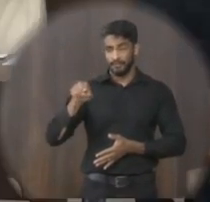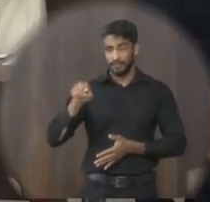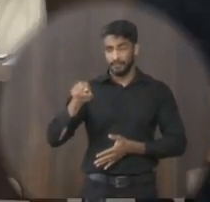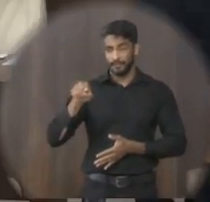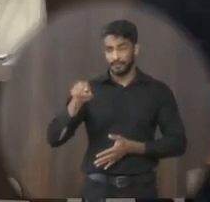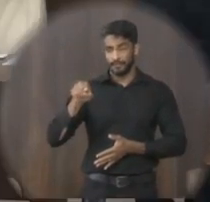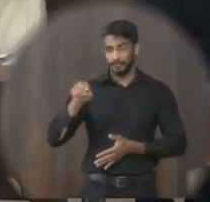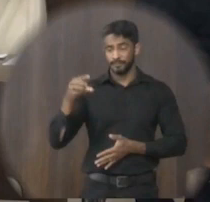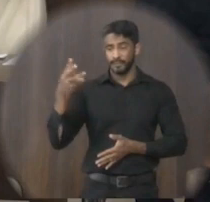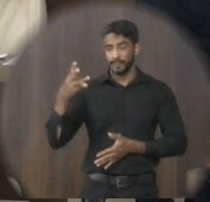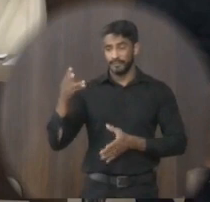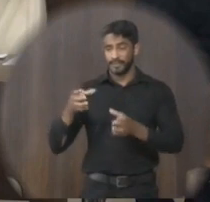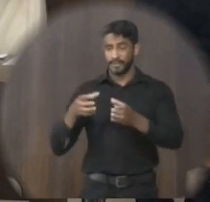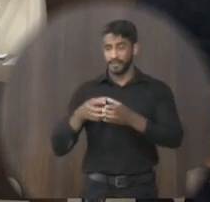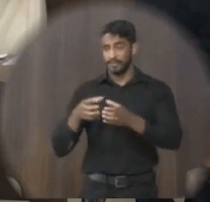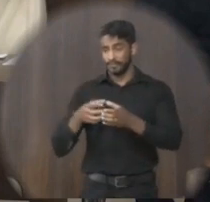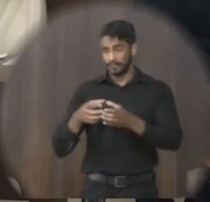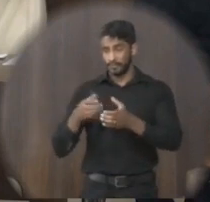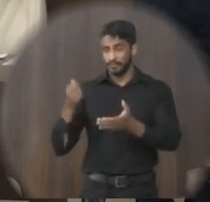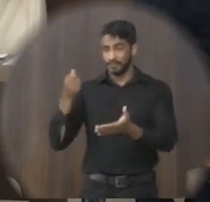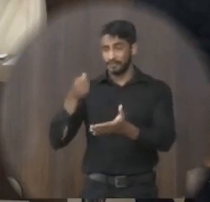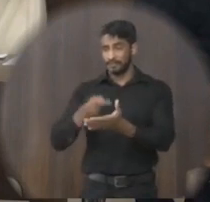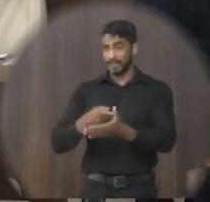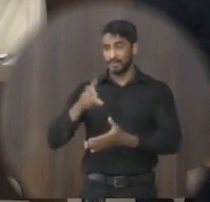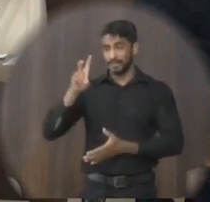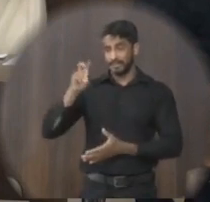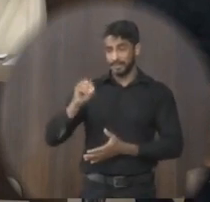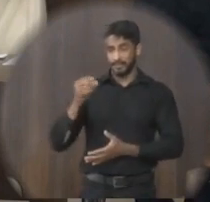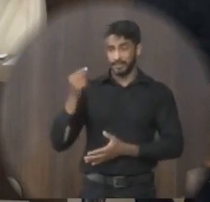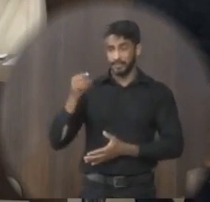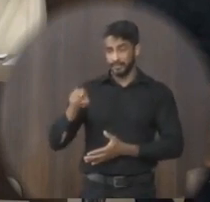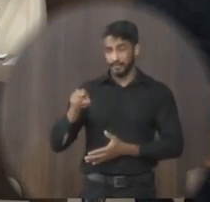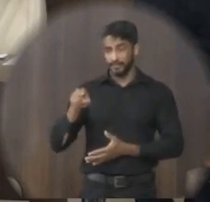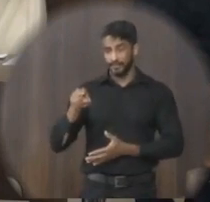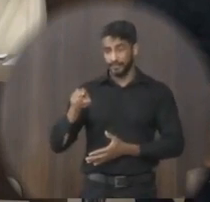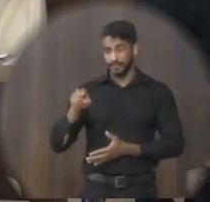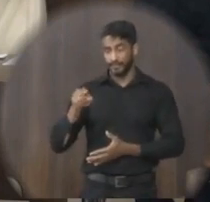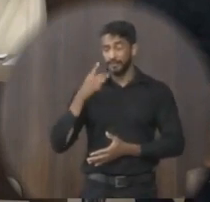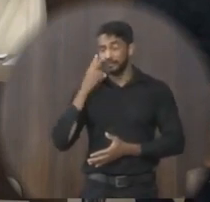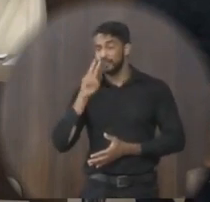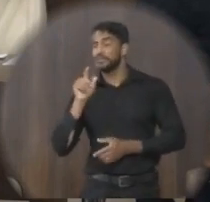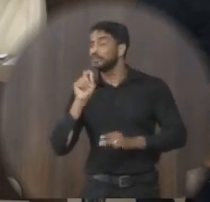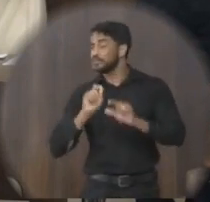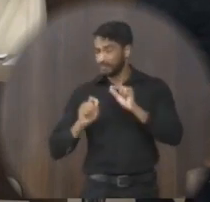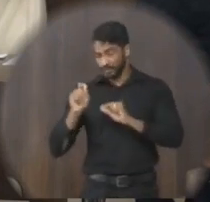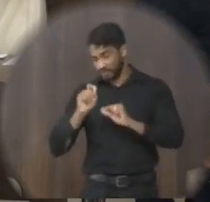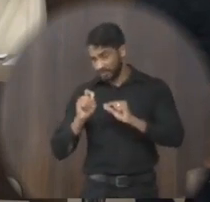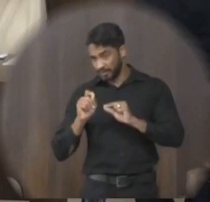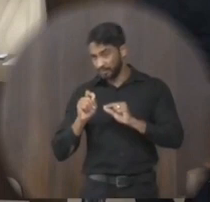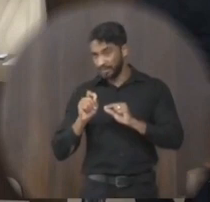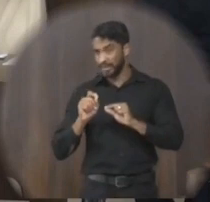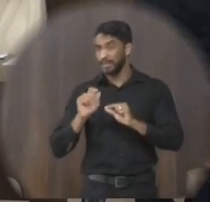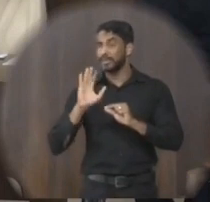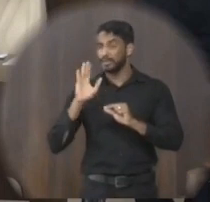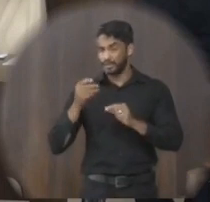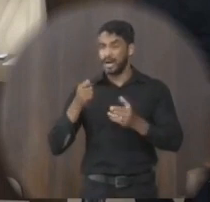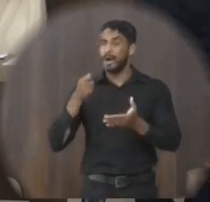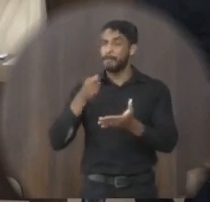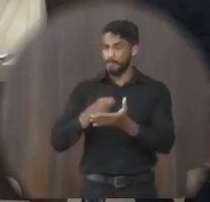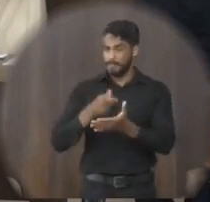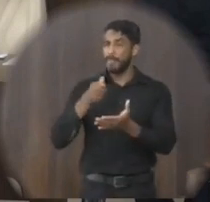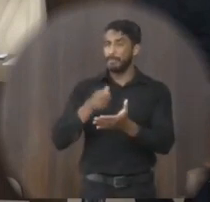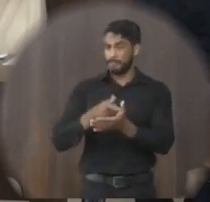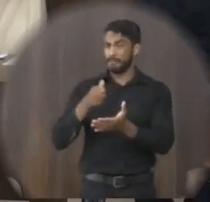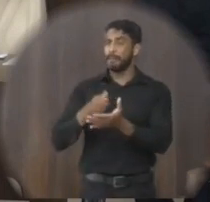O terceiro grupo seria indenizado 50 mil. Visto que, como já vem sendo pago o